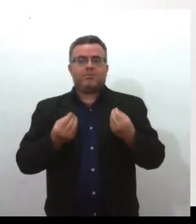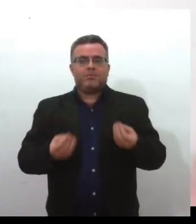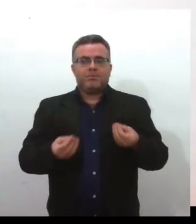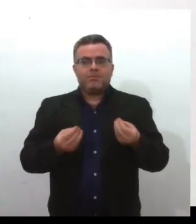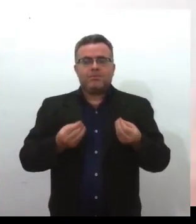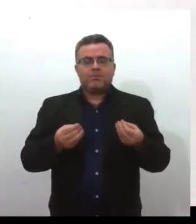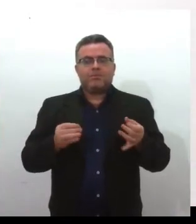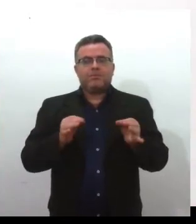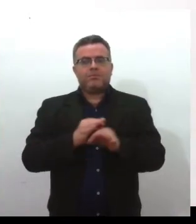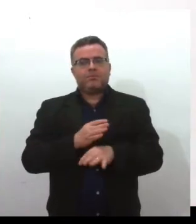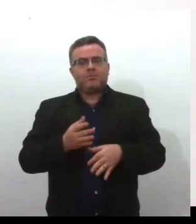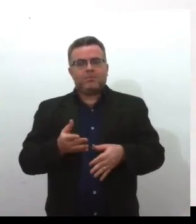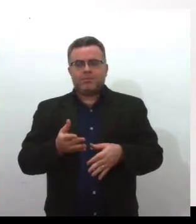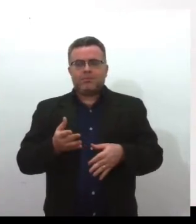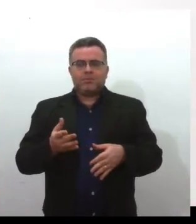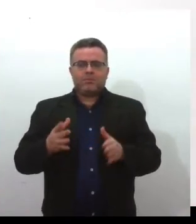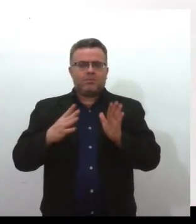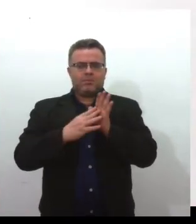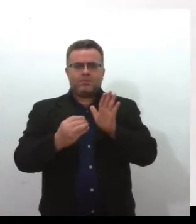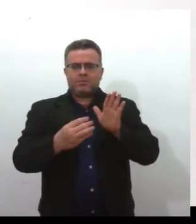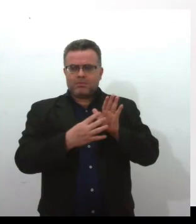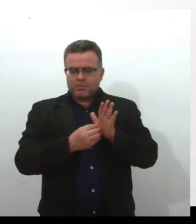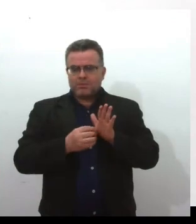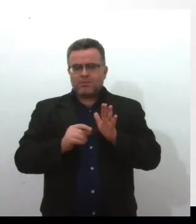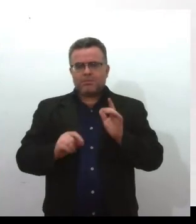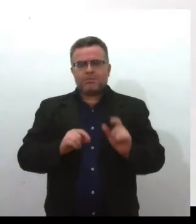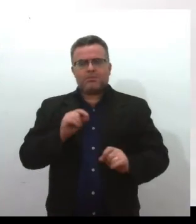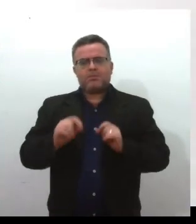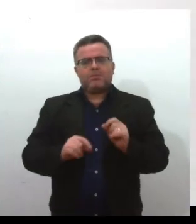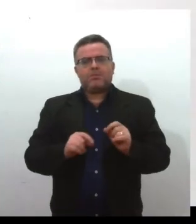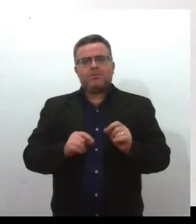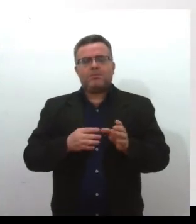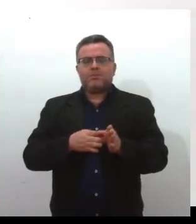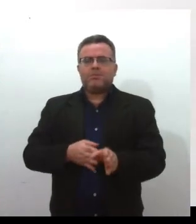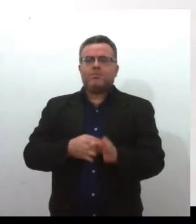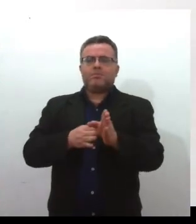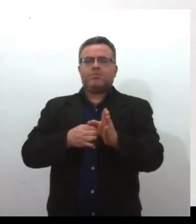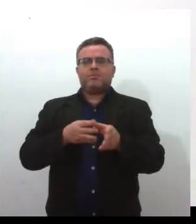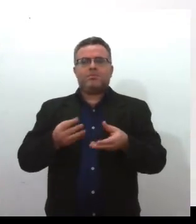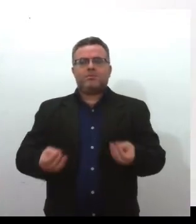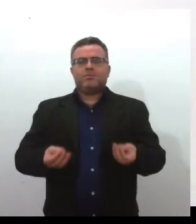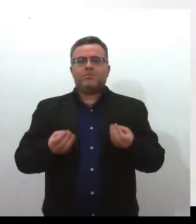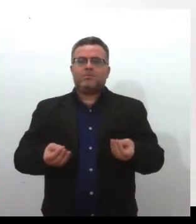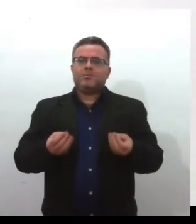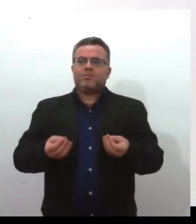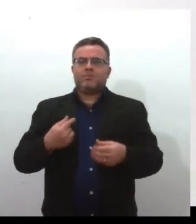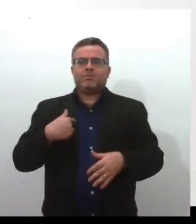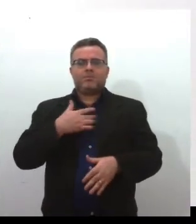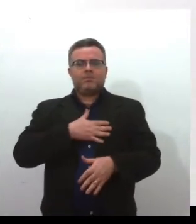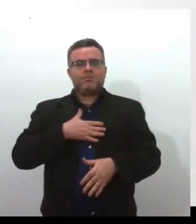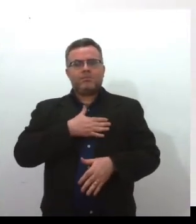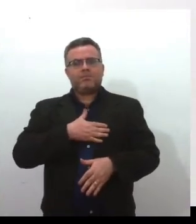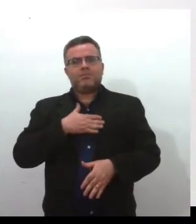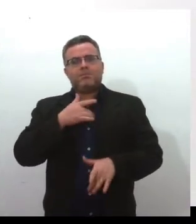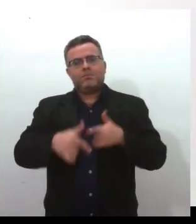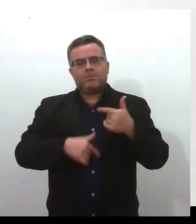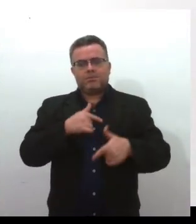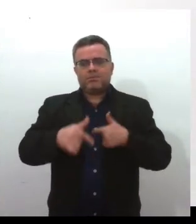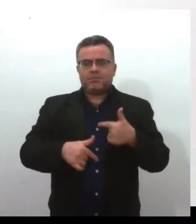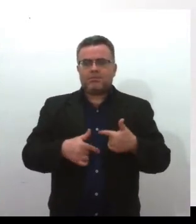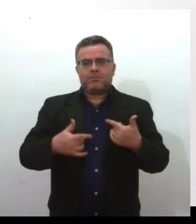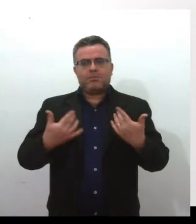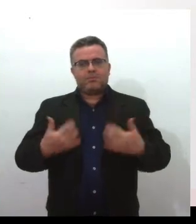modelos que, inclusive, para a sociedade branca, eram condenados. Então, eu queria trabalhar com essas camadas da